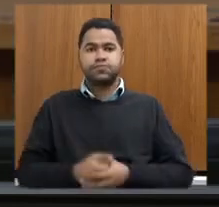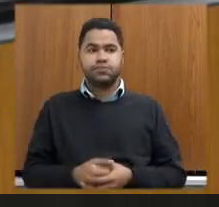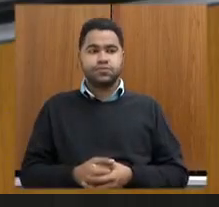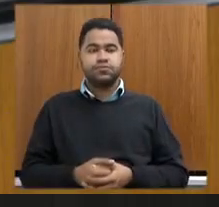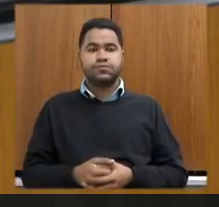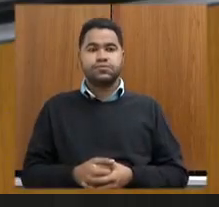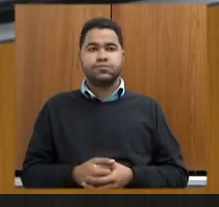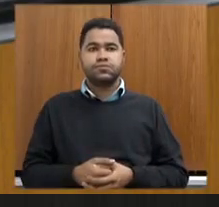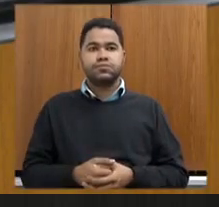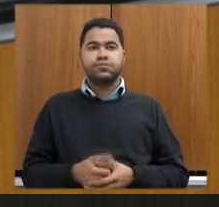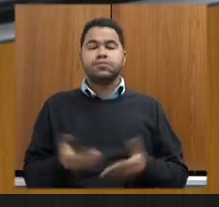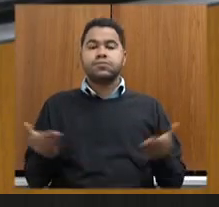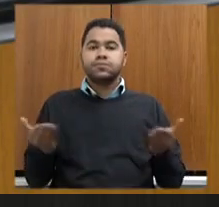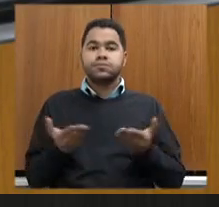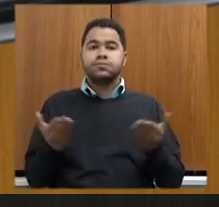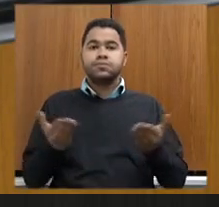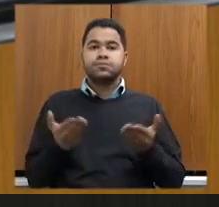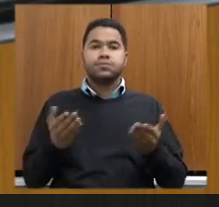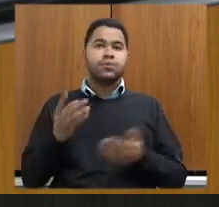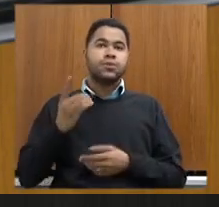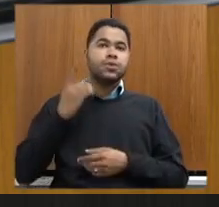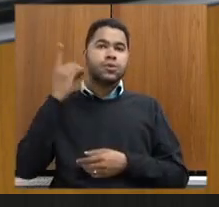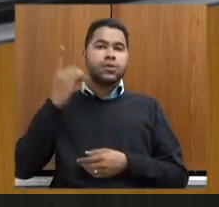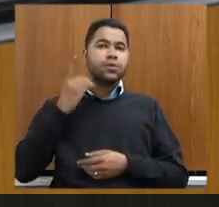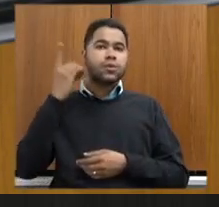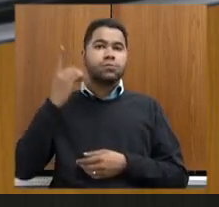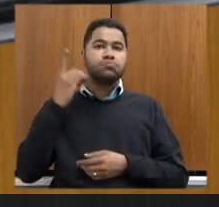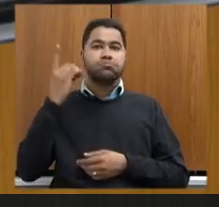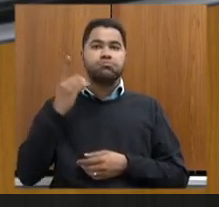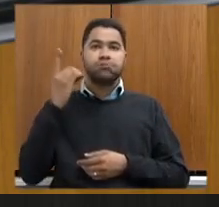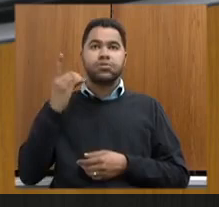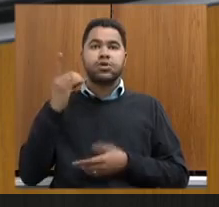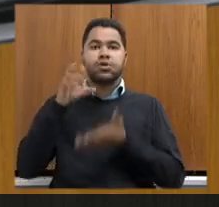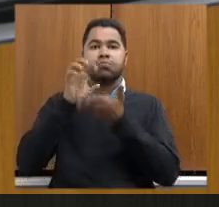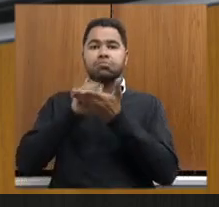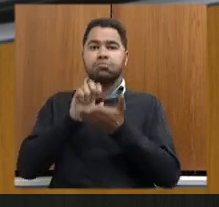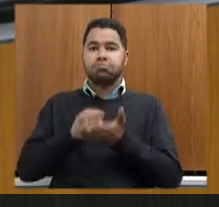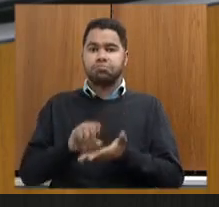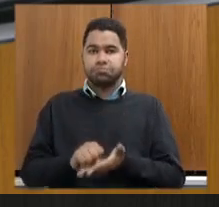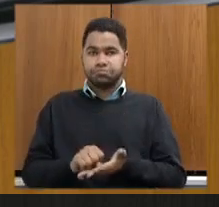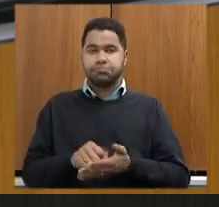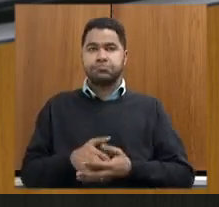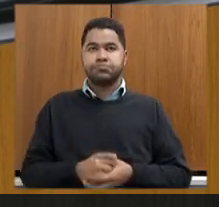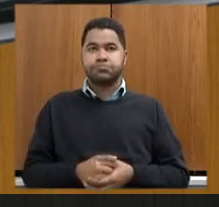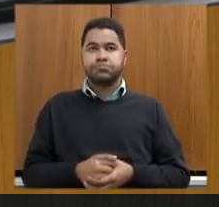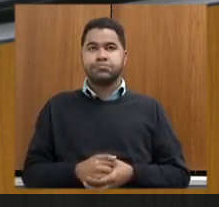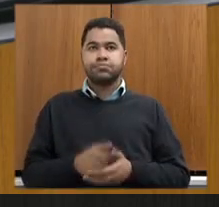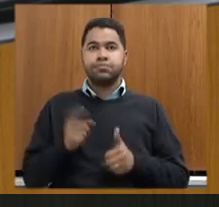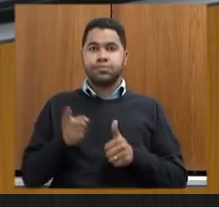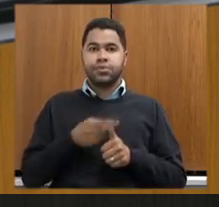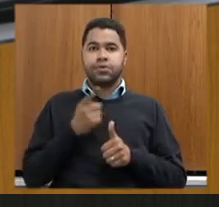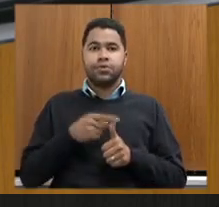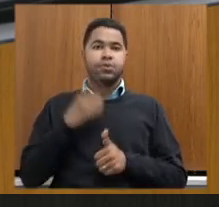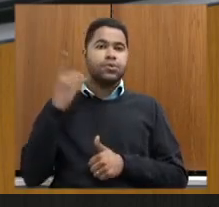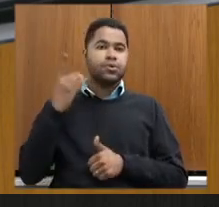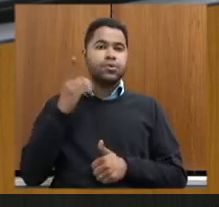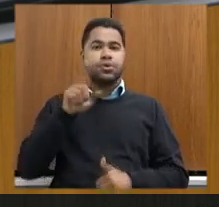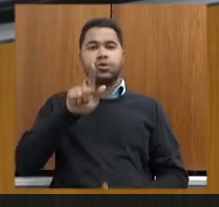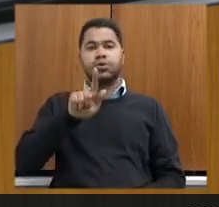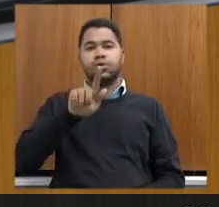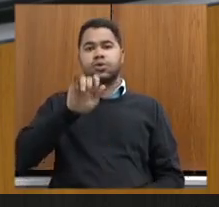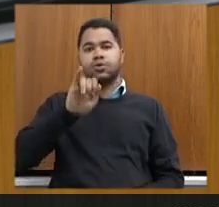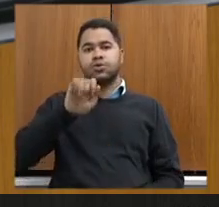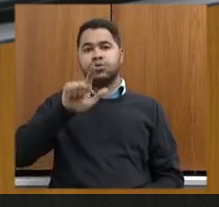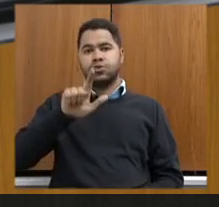Bem, eu passo agora aos deputados que fizeram a sua inscrição. Primeiramente, ao deputado Gil Pereira,